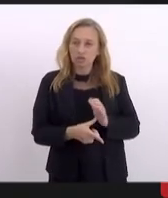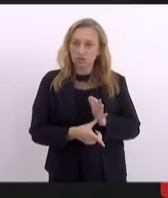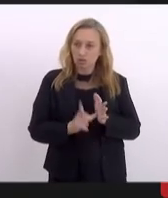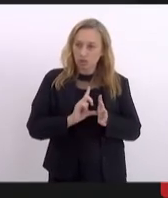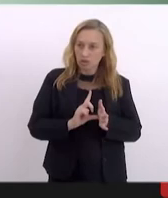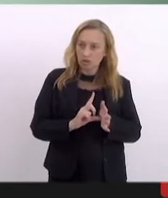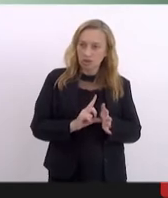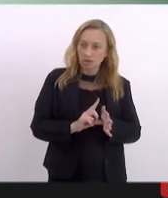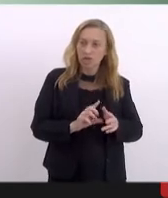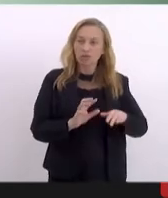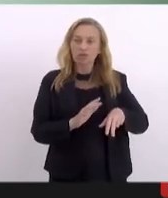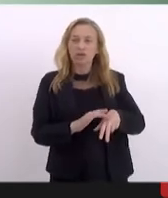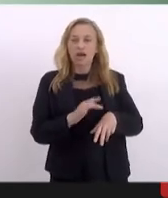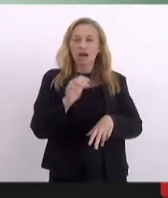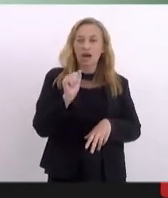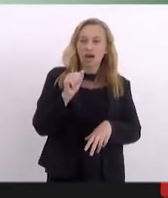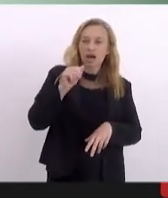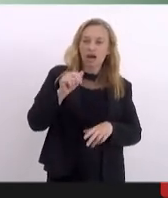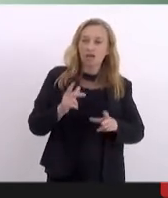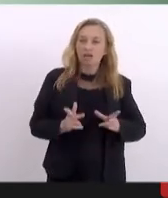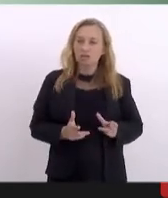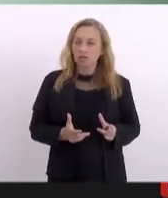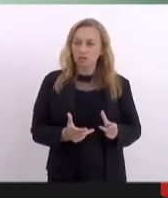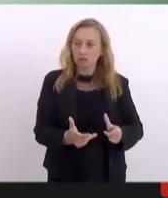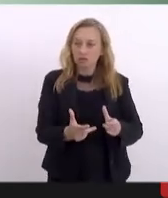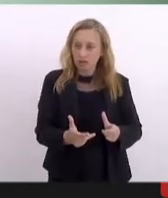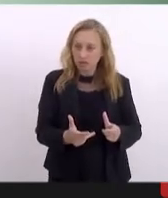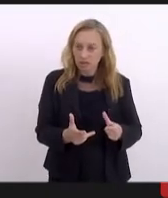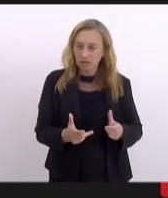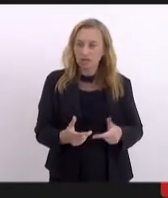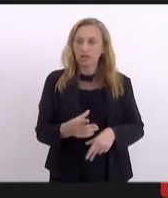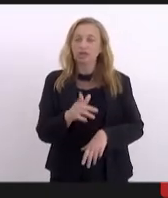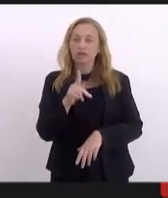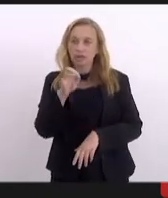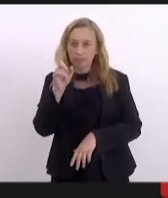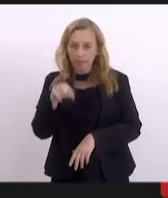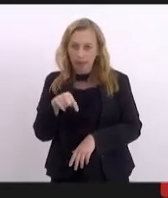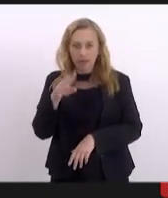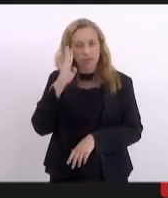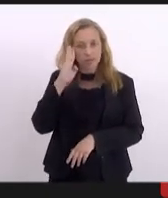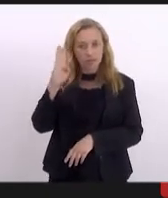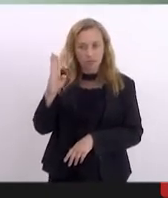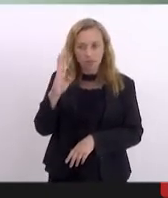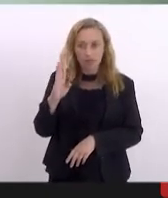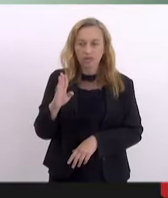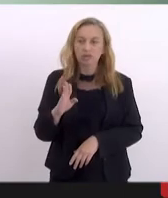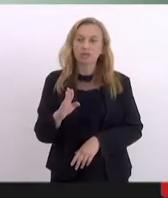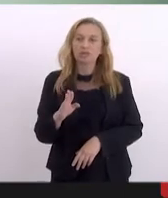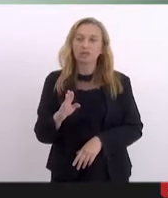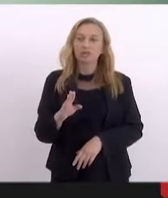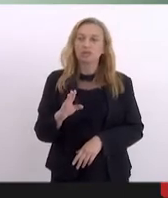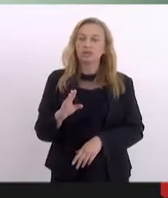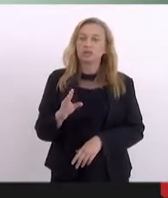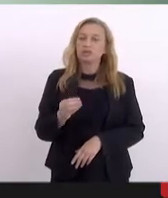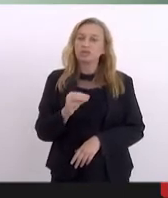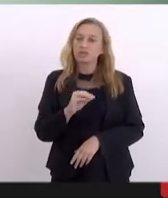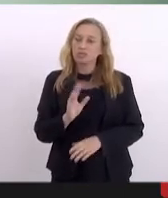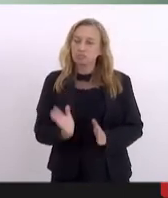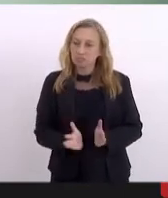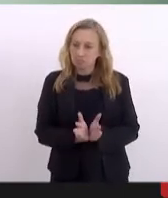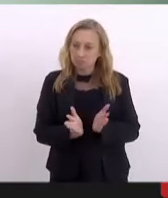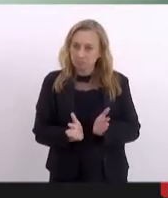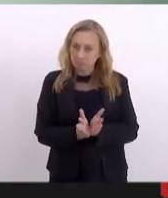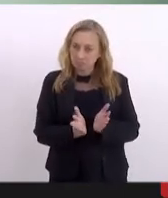pacientes oncológicos exclusivamente com câncer de pele que possuem baixa renda familiar.